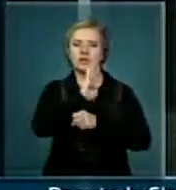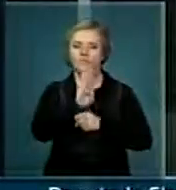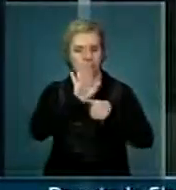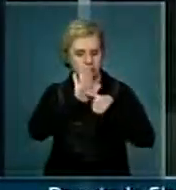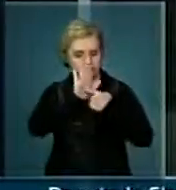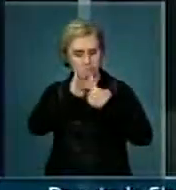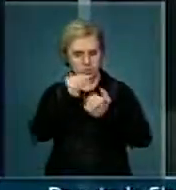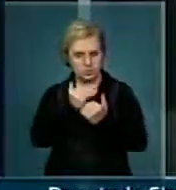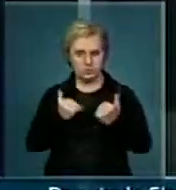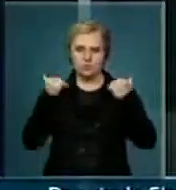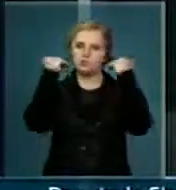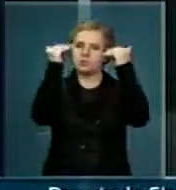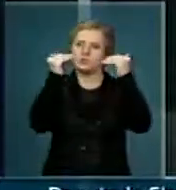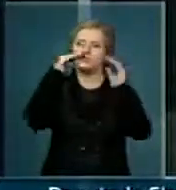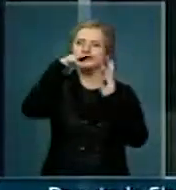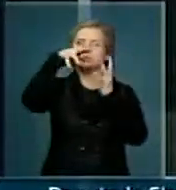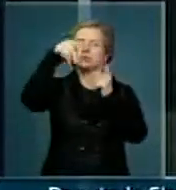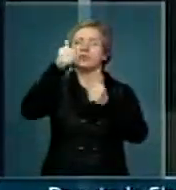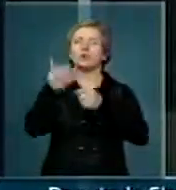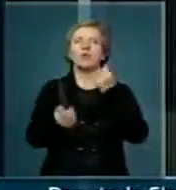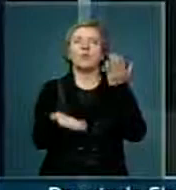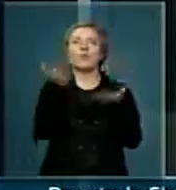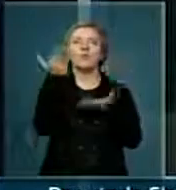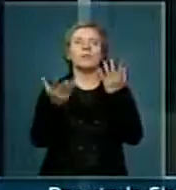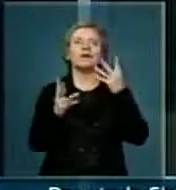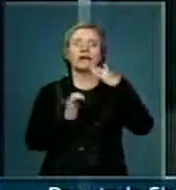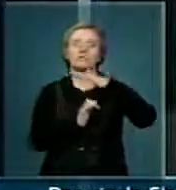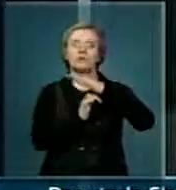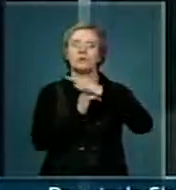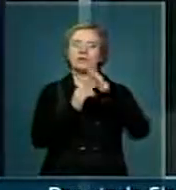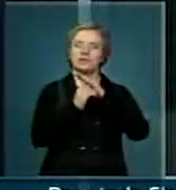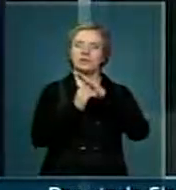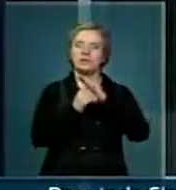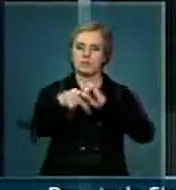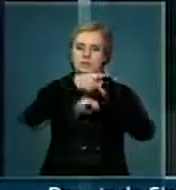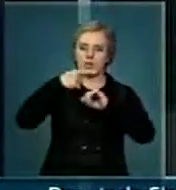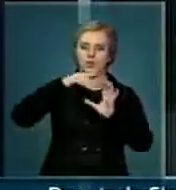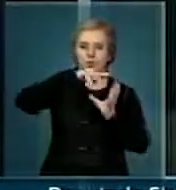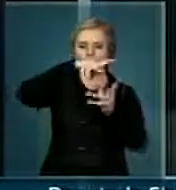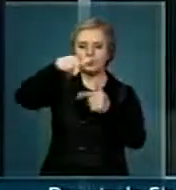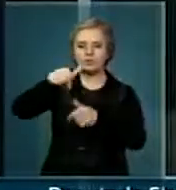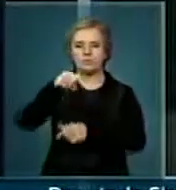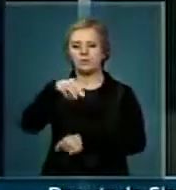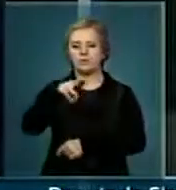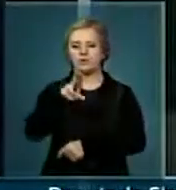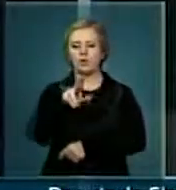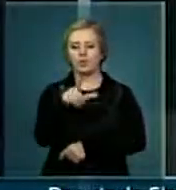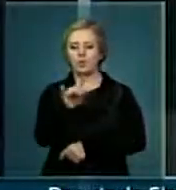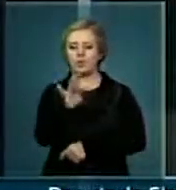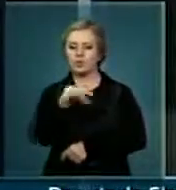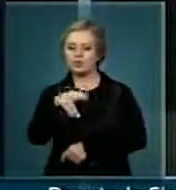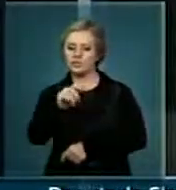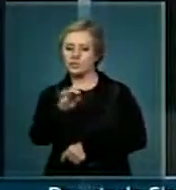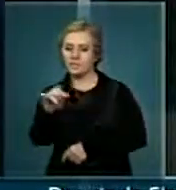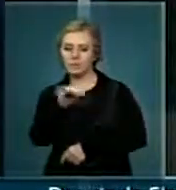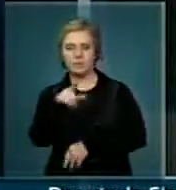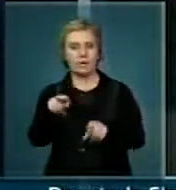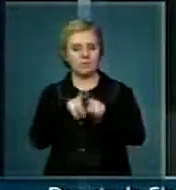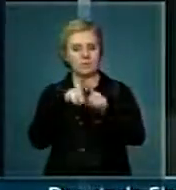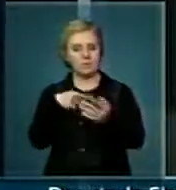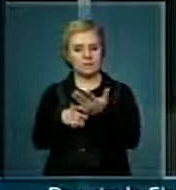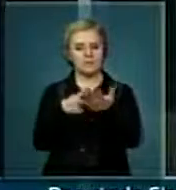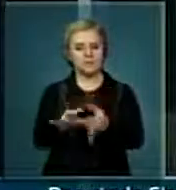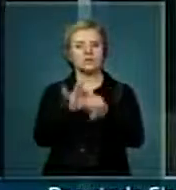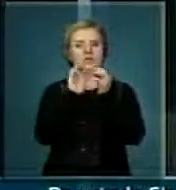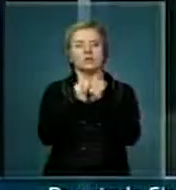internacional com empresas multinacionais e nacionais fortes e, acima de tudo, com compromisso com o país e com os recursos que